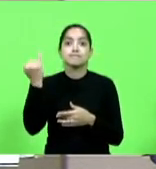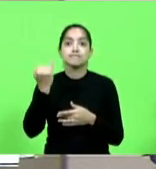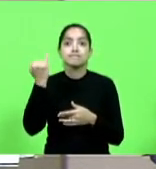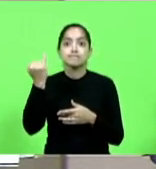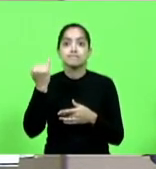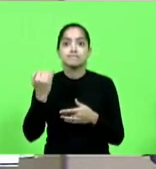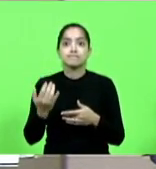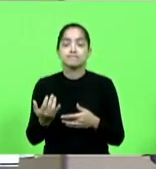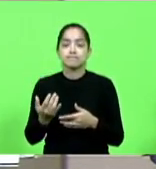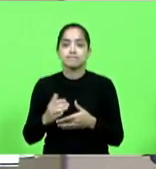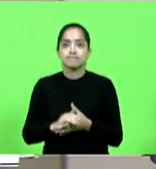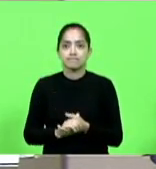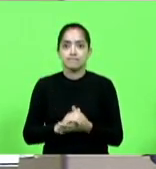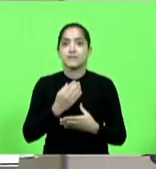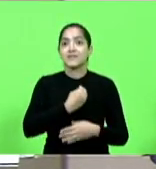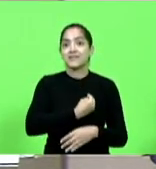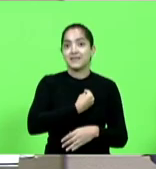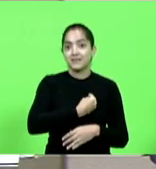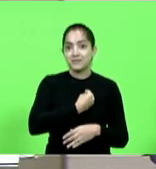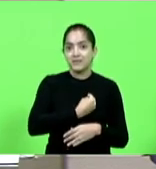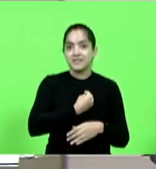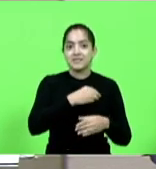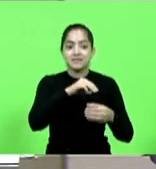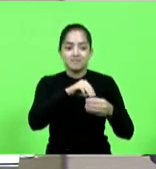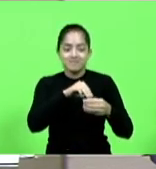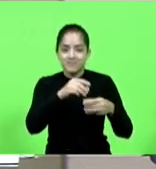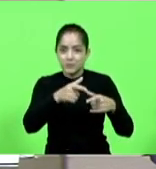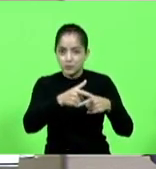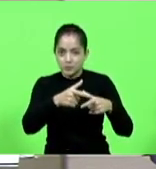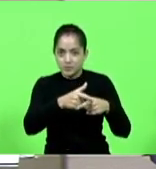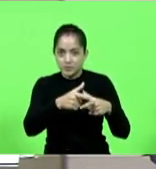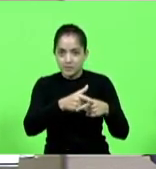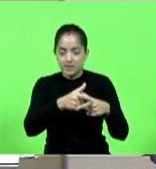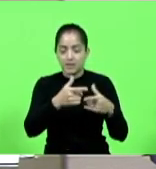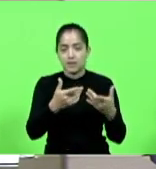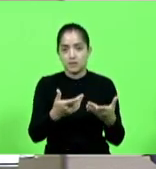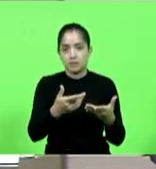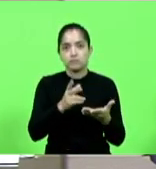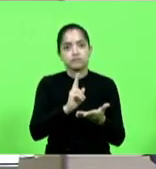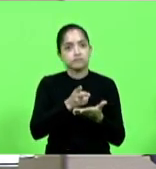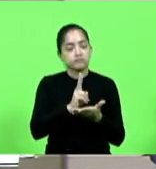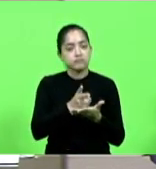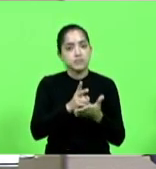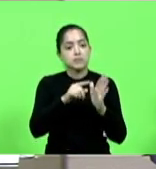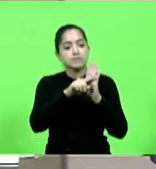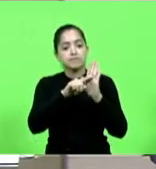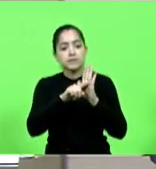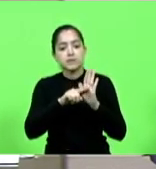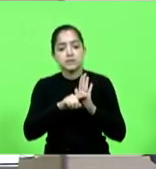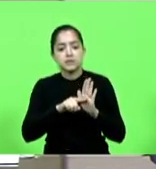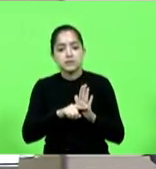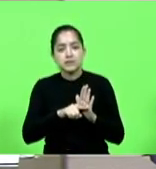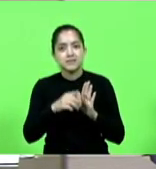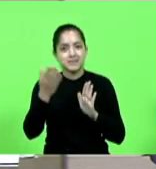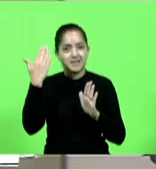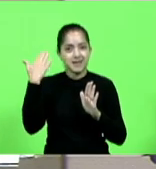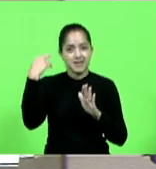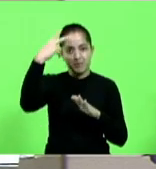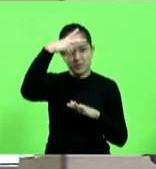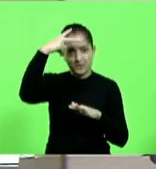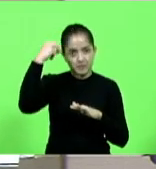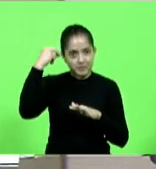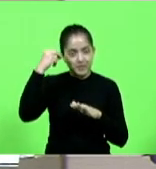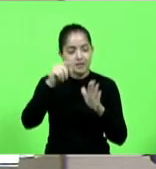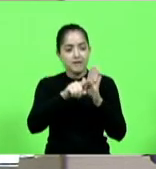da rádio na vida do cidadão nos municípios menores eu sempre fazia uma pesquisa quando prefeito uma pesquisa de